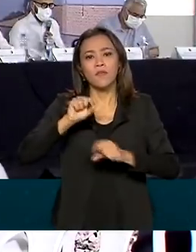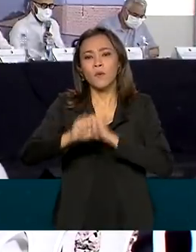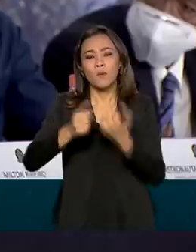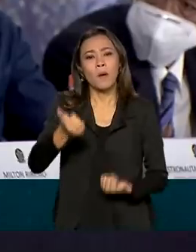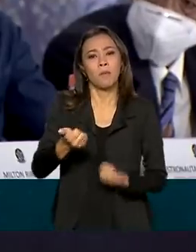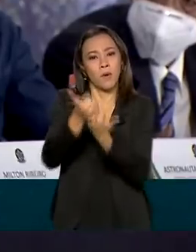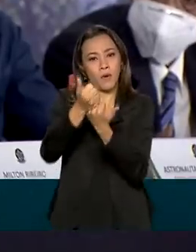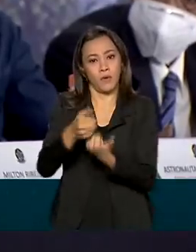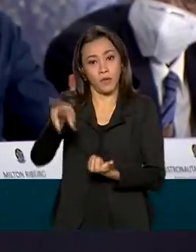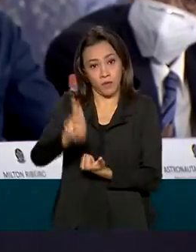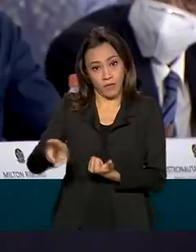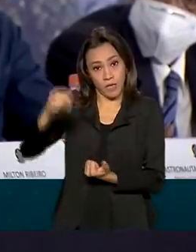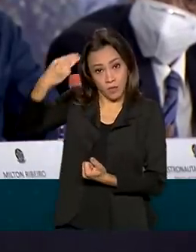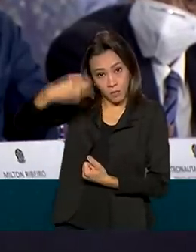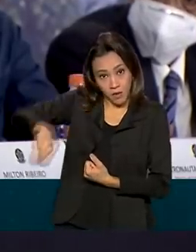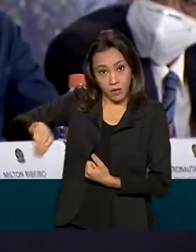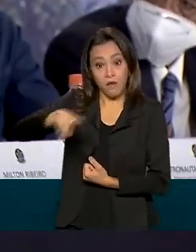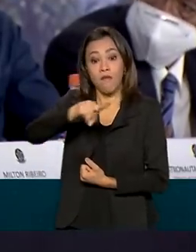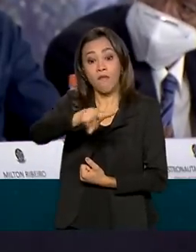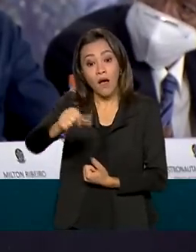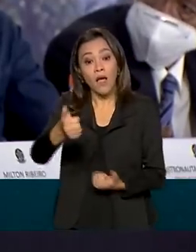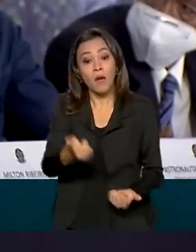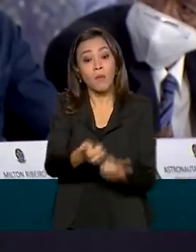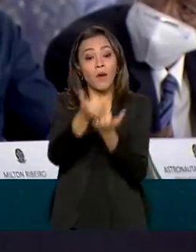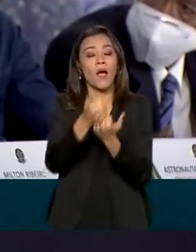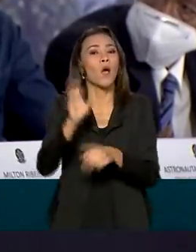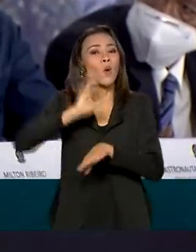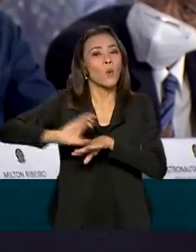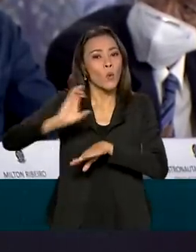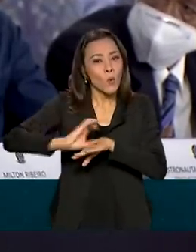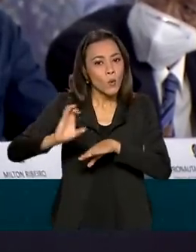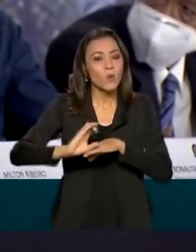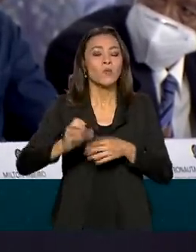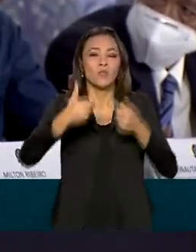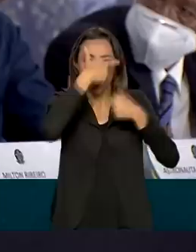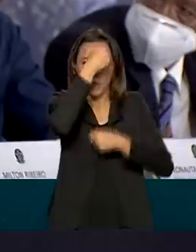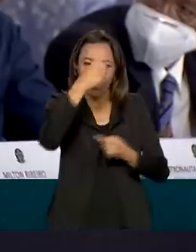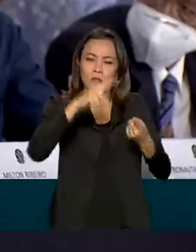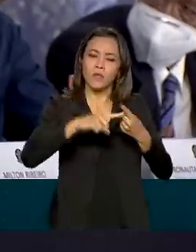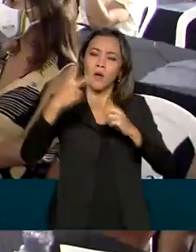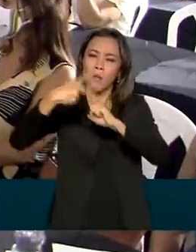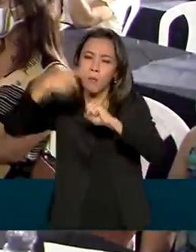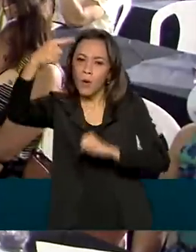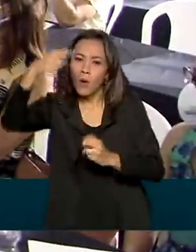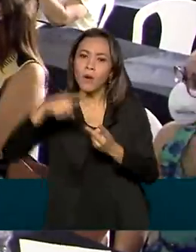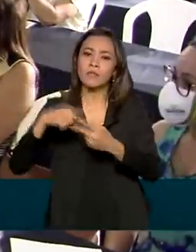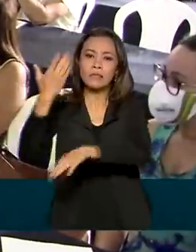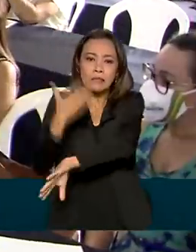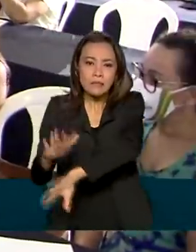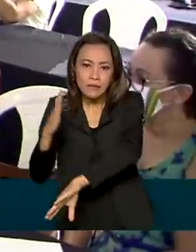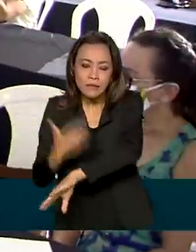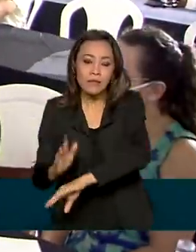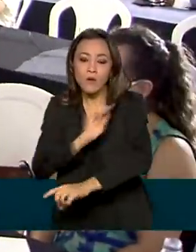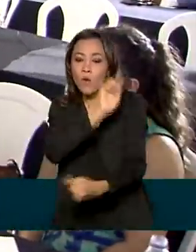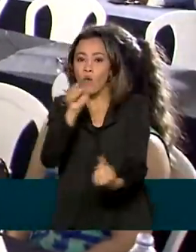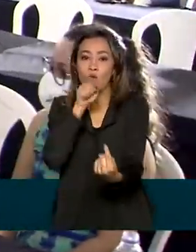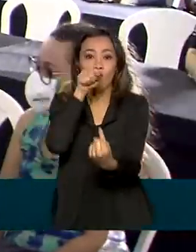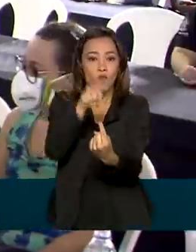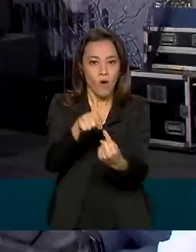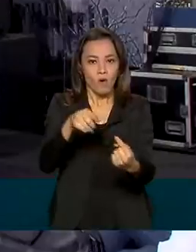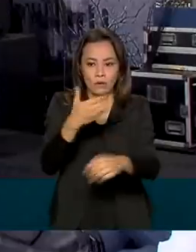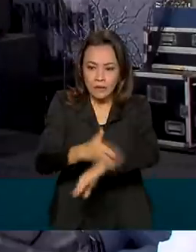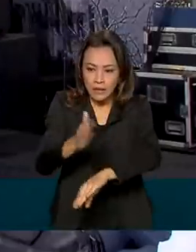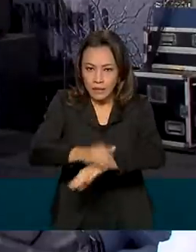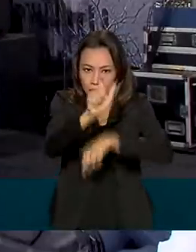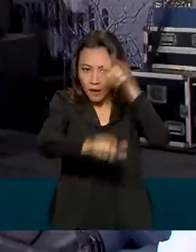Federal do Maranhão. A unidade deve apoiar cursos de graduação, especialização e aperfeiçoamento, voltados para capacitação de mão de